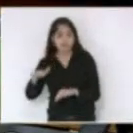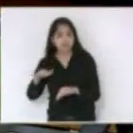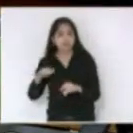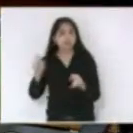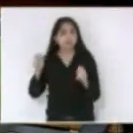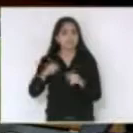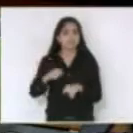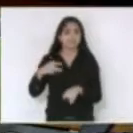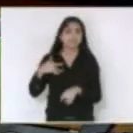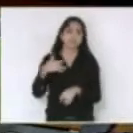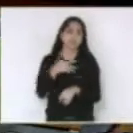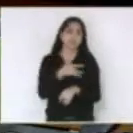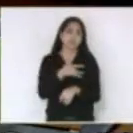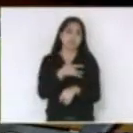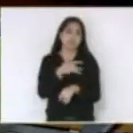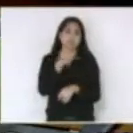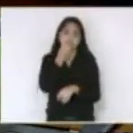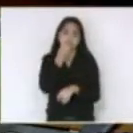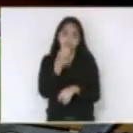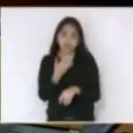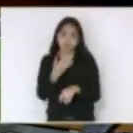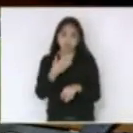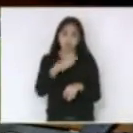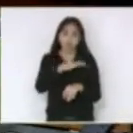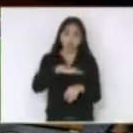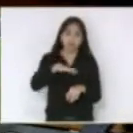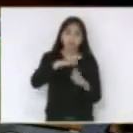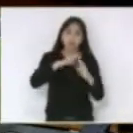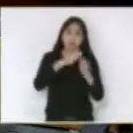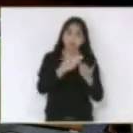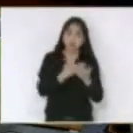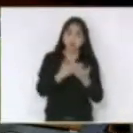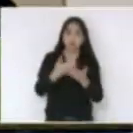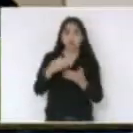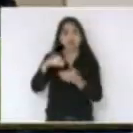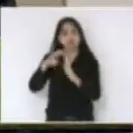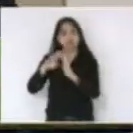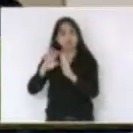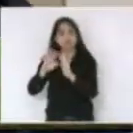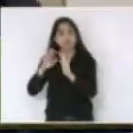saúde nas escolas e em casa também obrigado